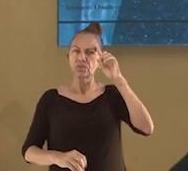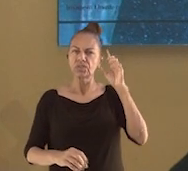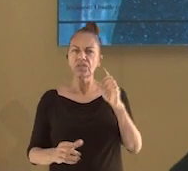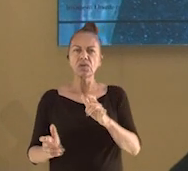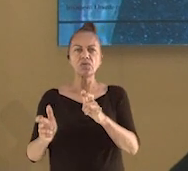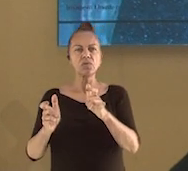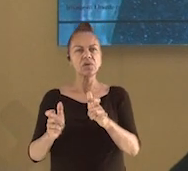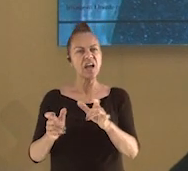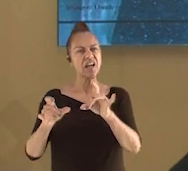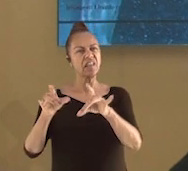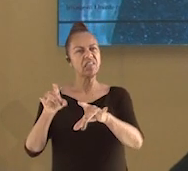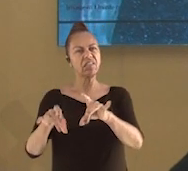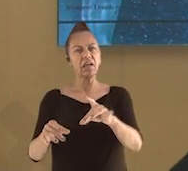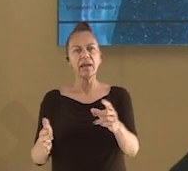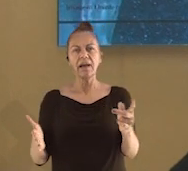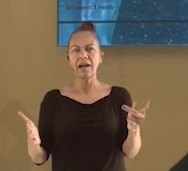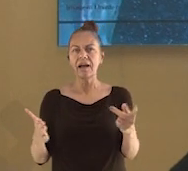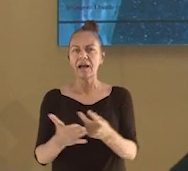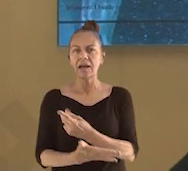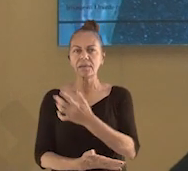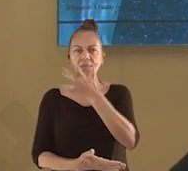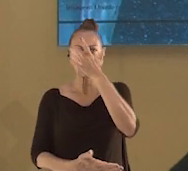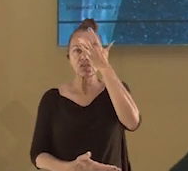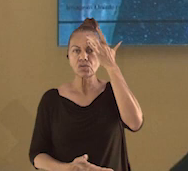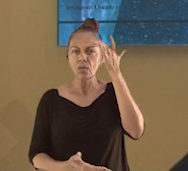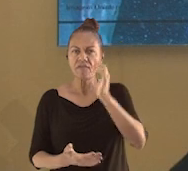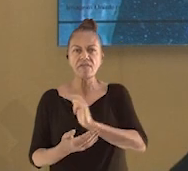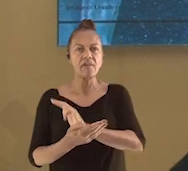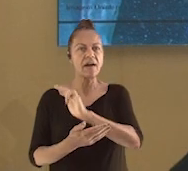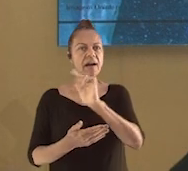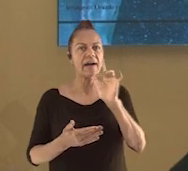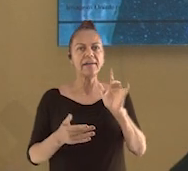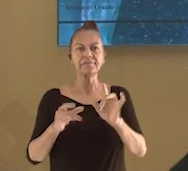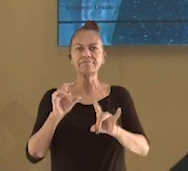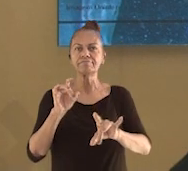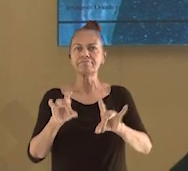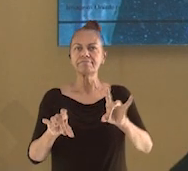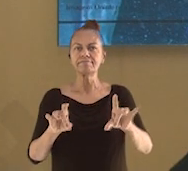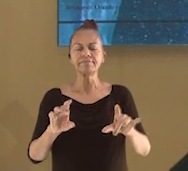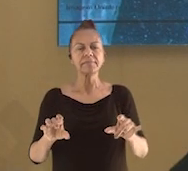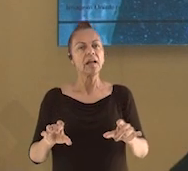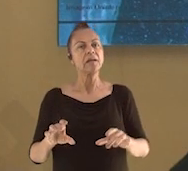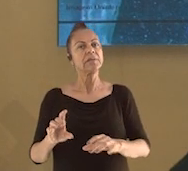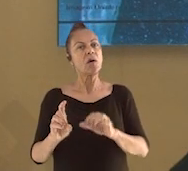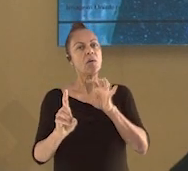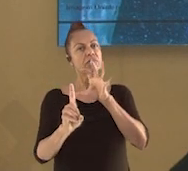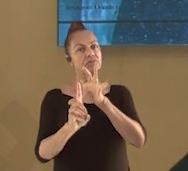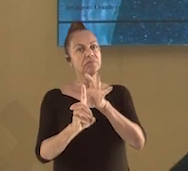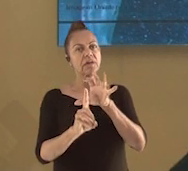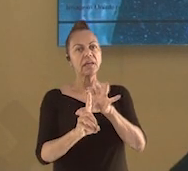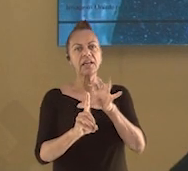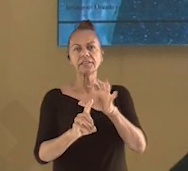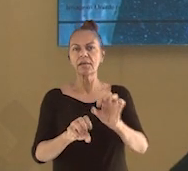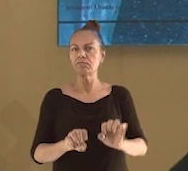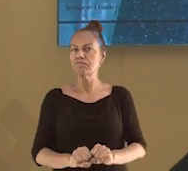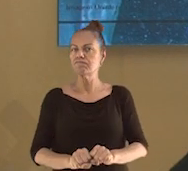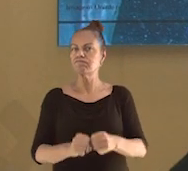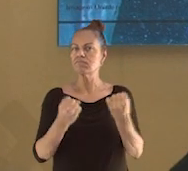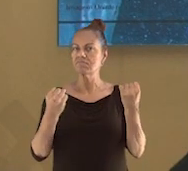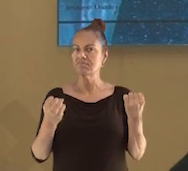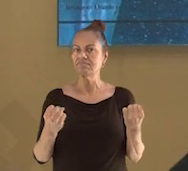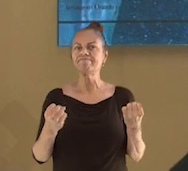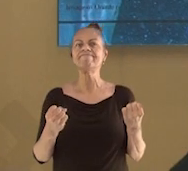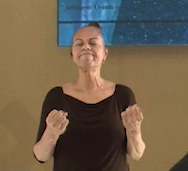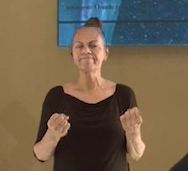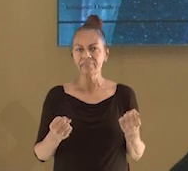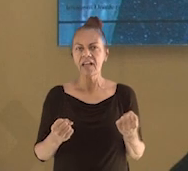sendo descartado de uma forma errada por milhares de pessoas em diferentes locais, tem um impacto negativo muito forte nos